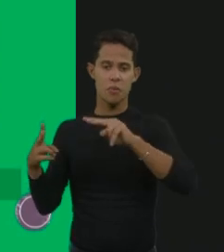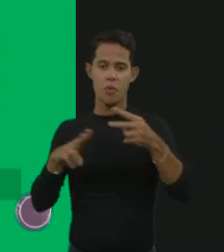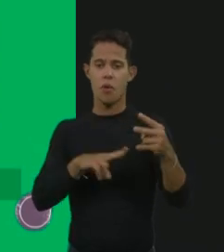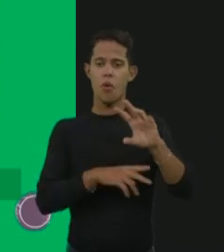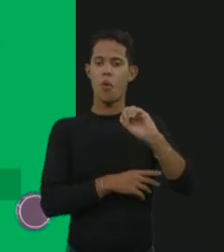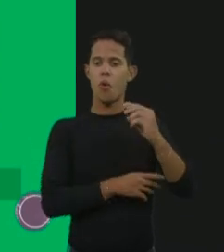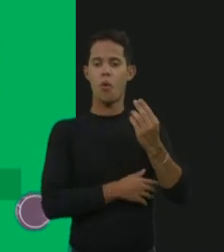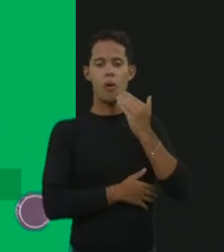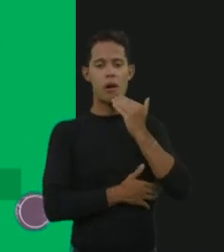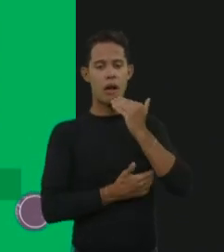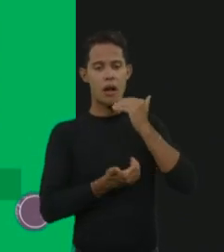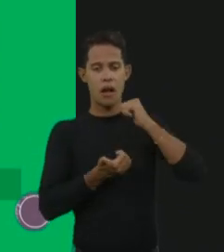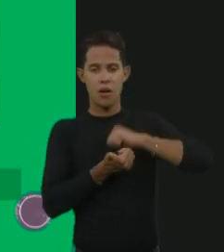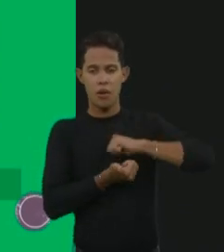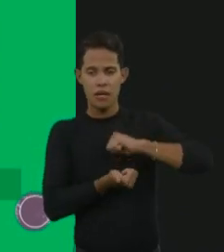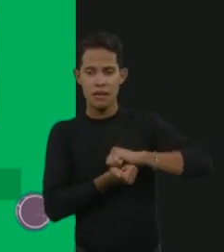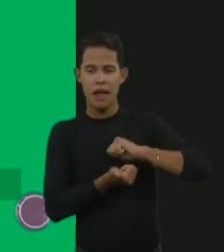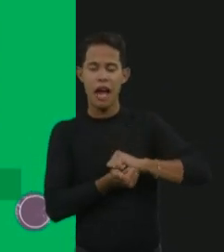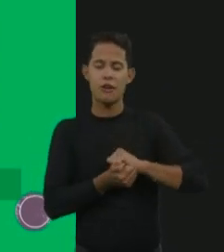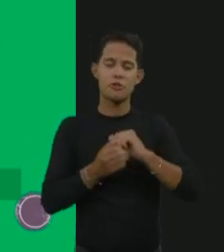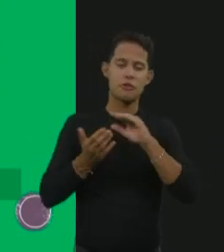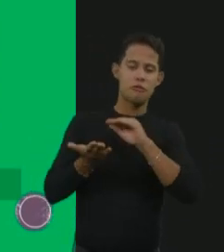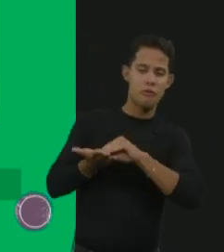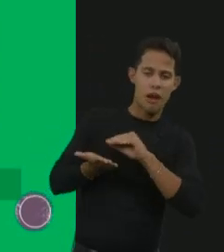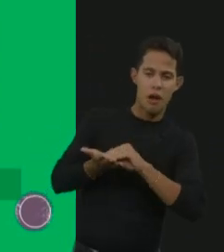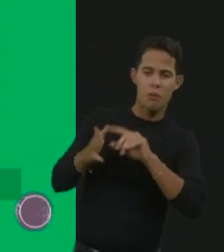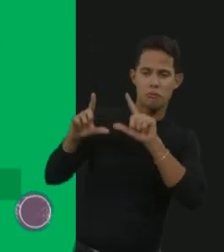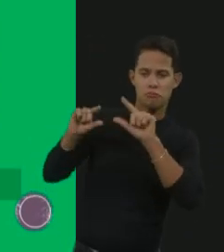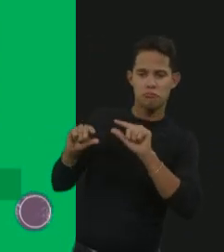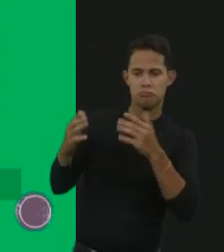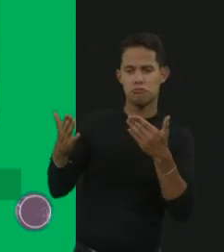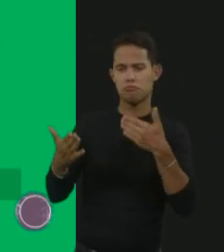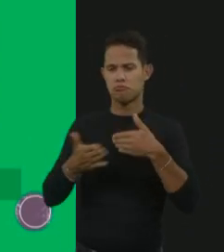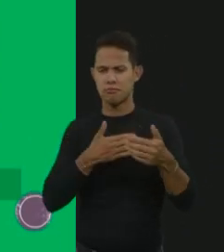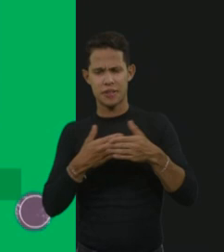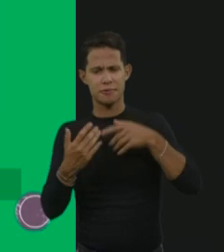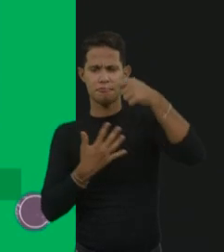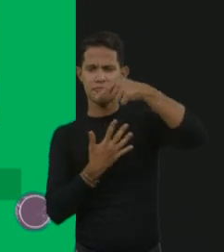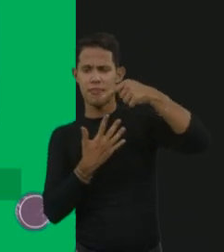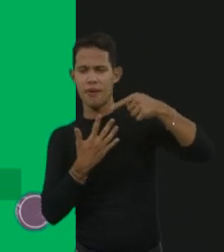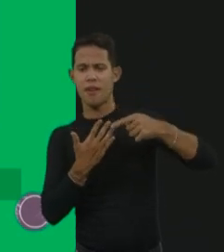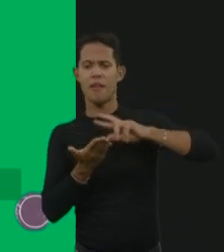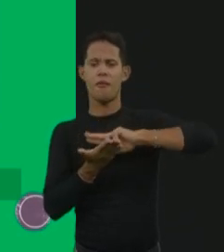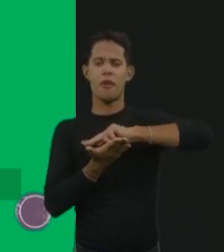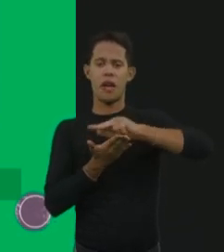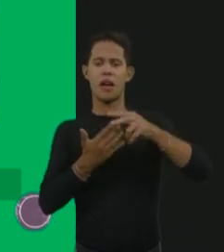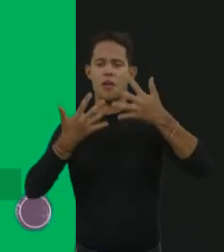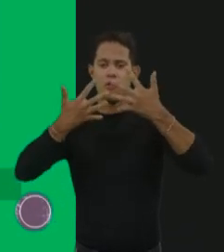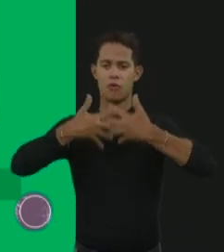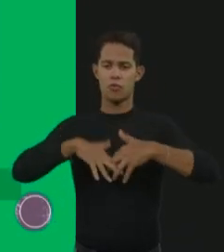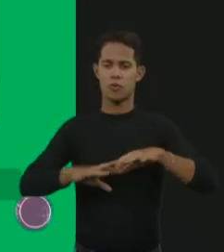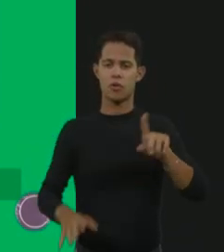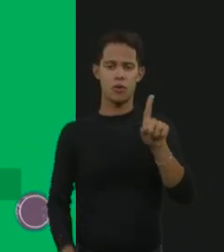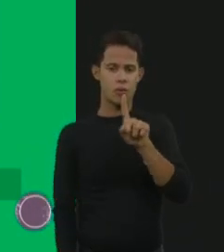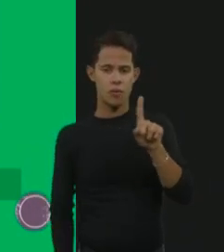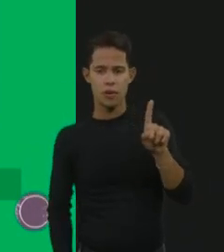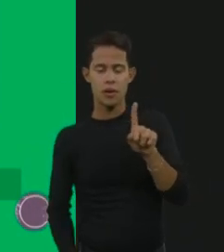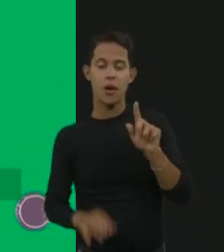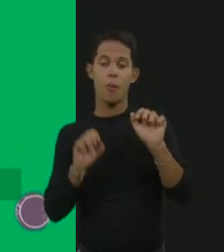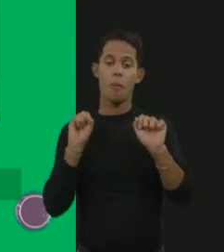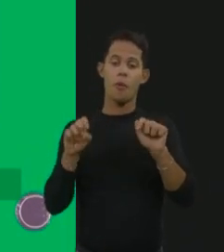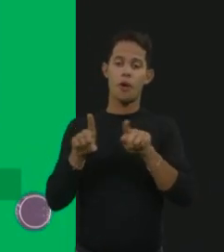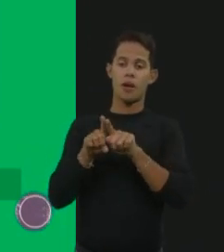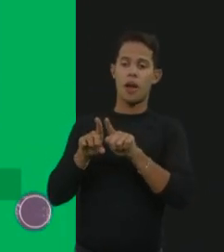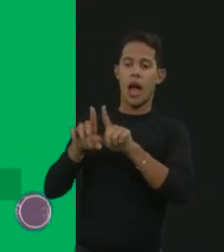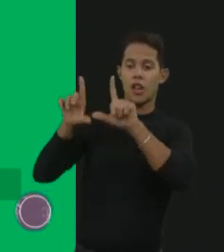qualitativo, a quantidade não está suficiente, um defeito, enfim, vários defeitos ela pode não funcionar e a gente pode ter a diminuição